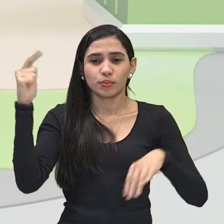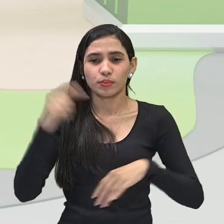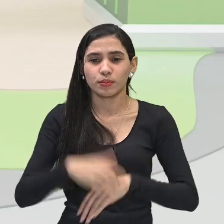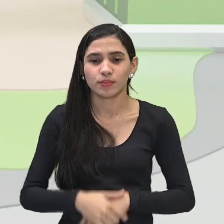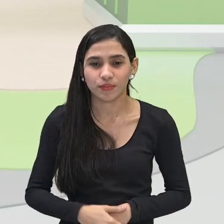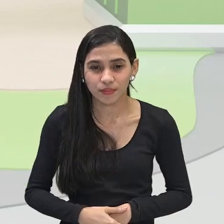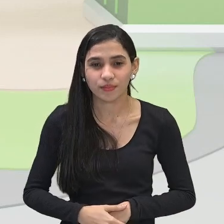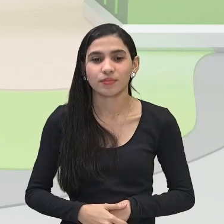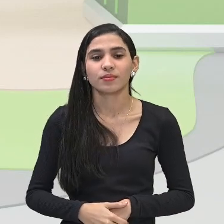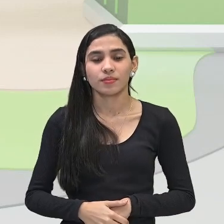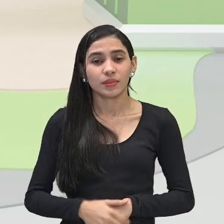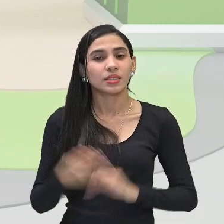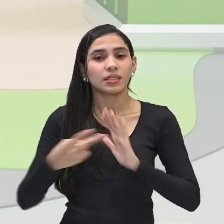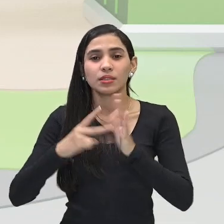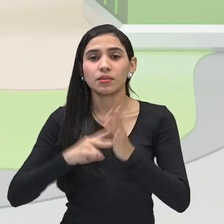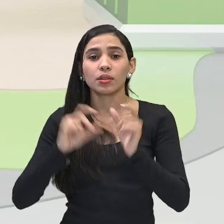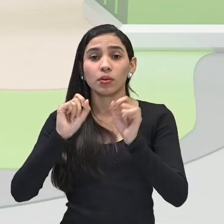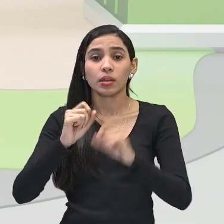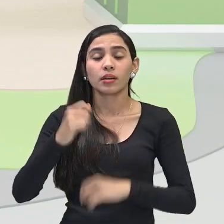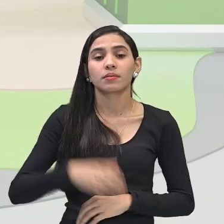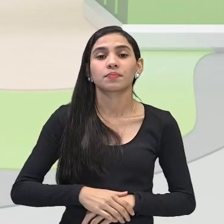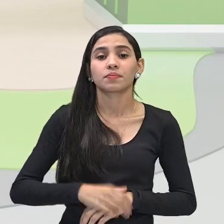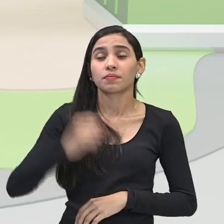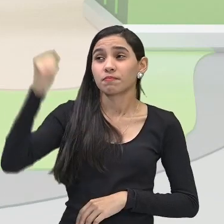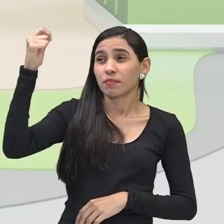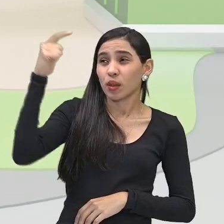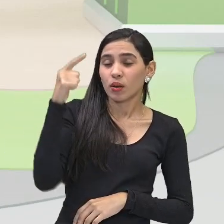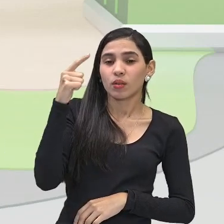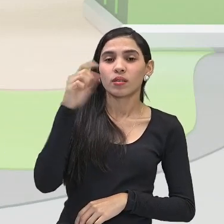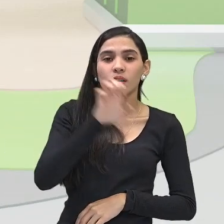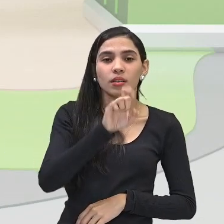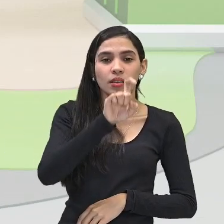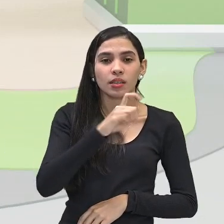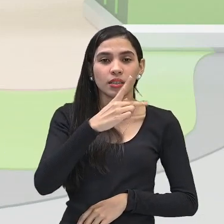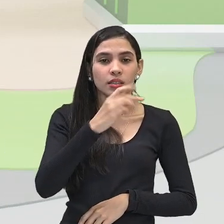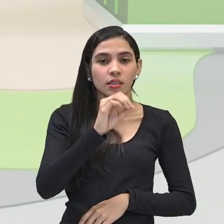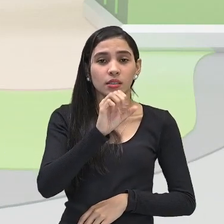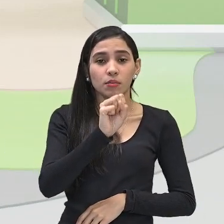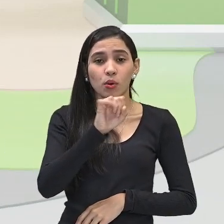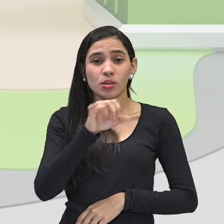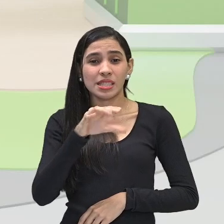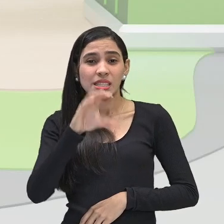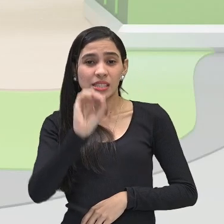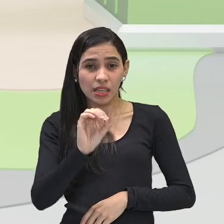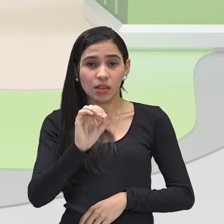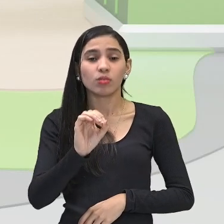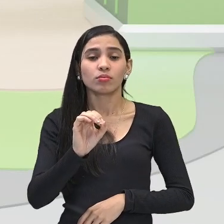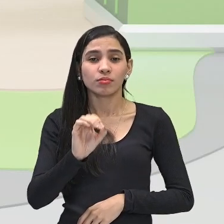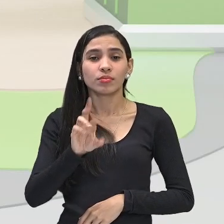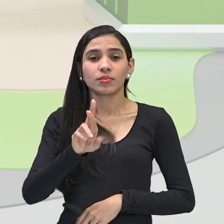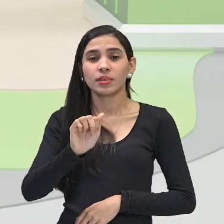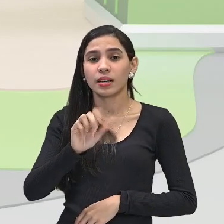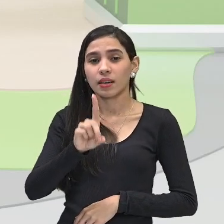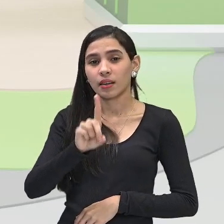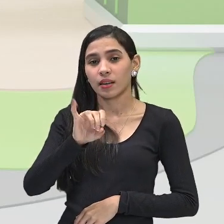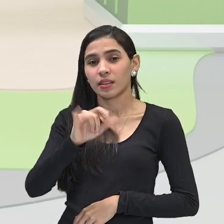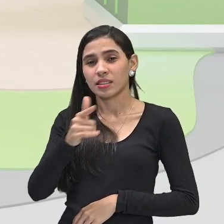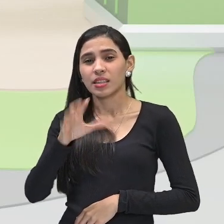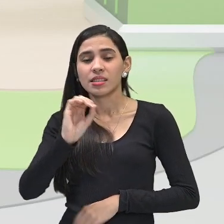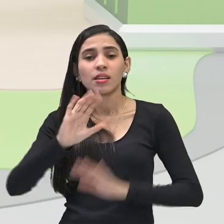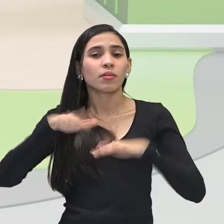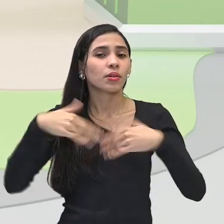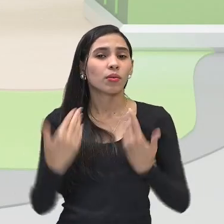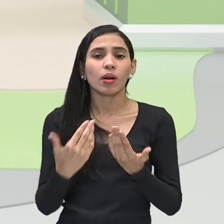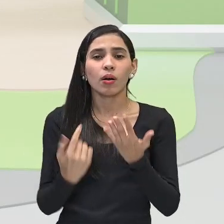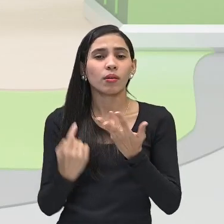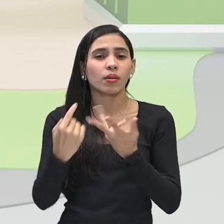isso é que significa exposição prolongada à radiação solar. E é que, quais os problemas, esses